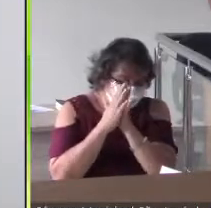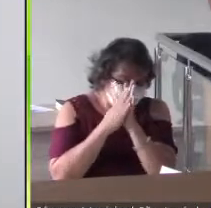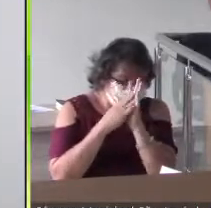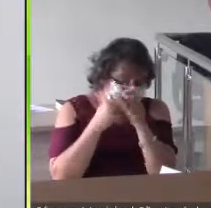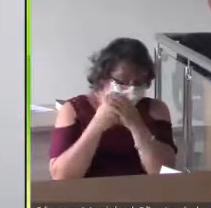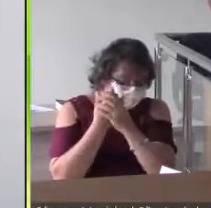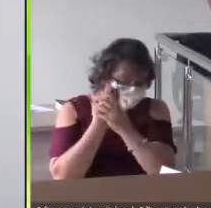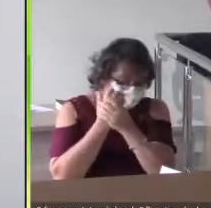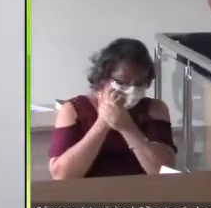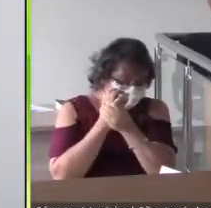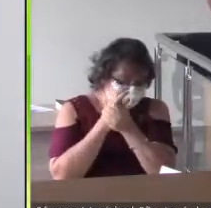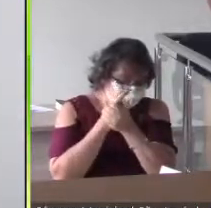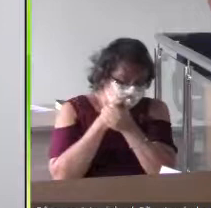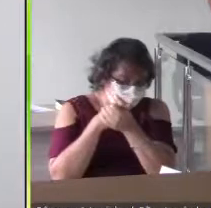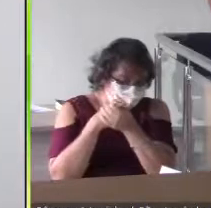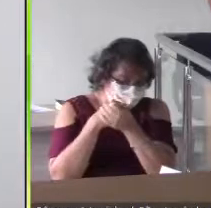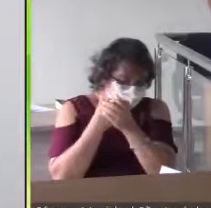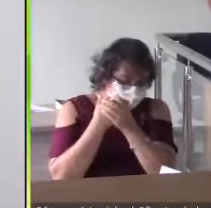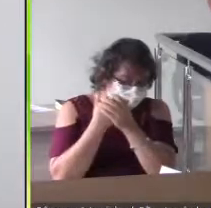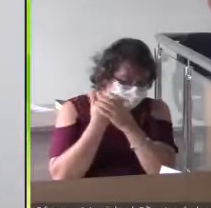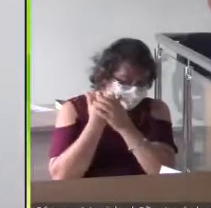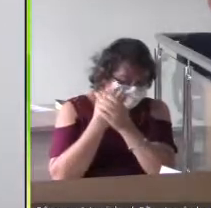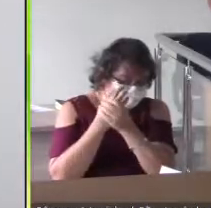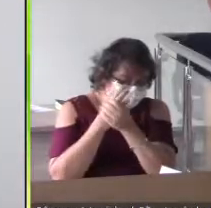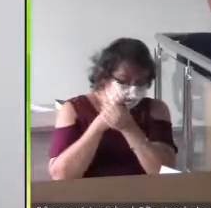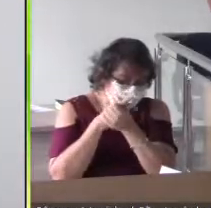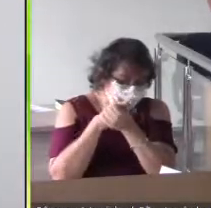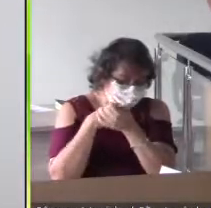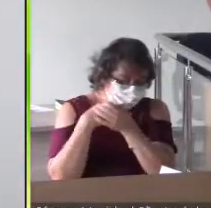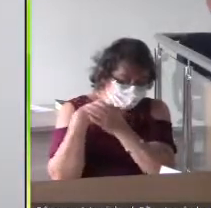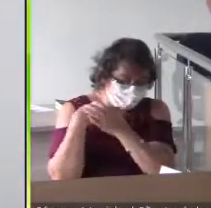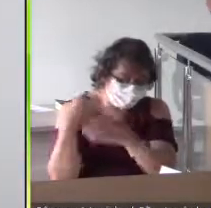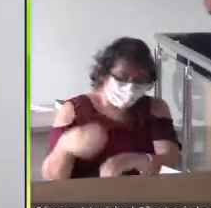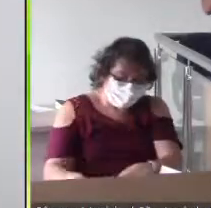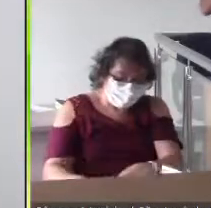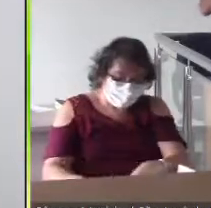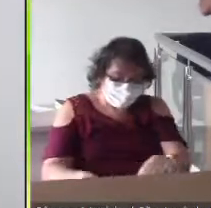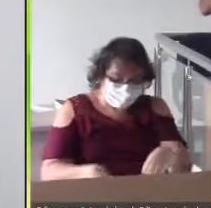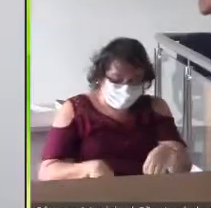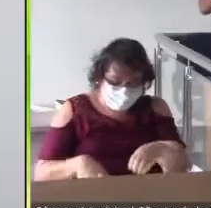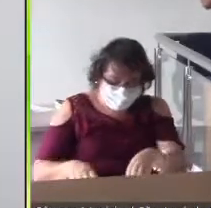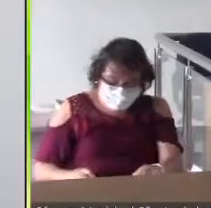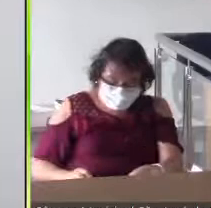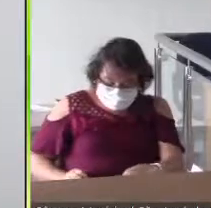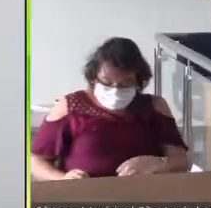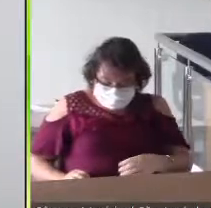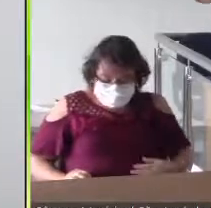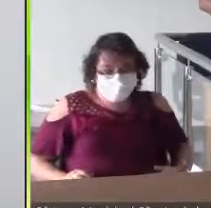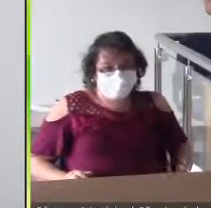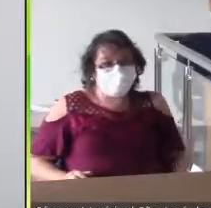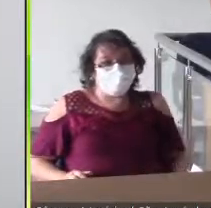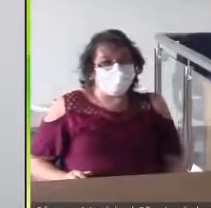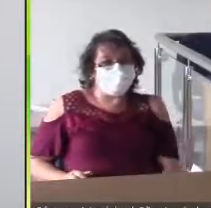o curso de Educação Física, que sempre foi um dos carros-chefes da nossa faculdade da FEUC. E, também, um outro ponto,